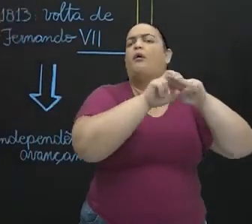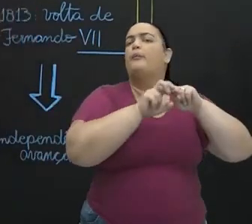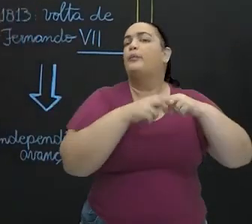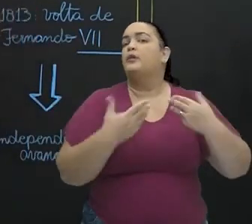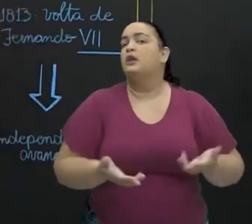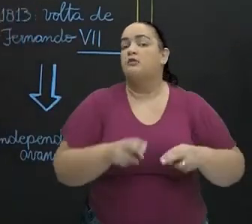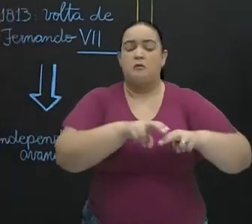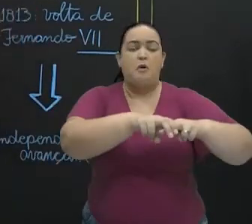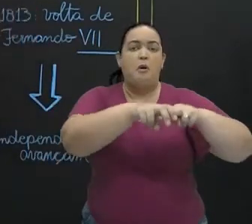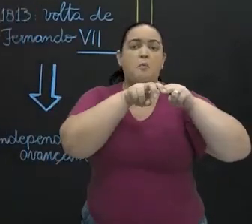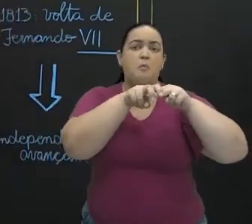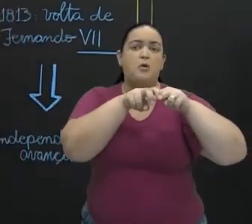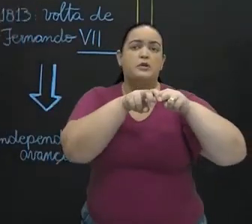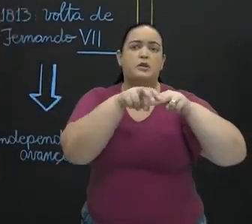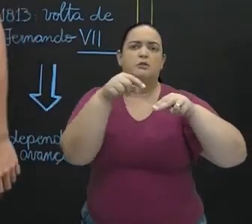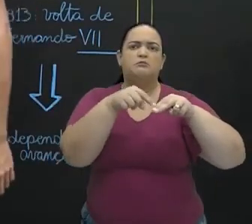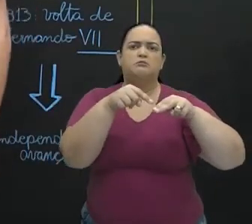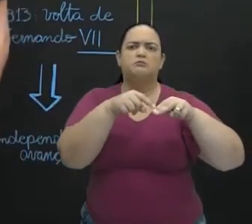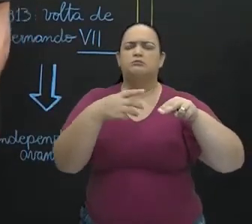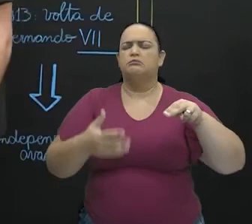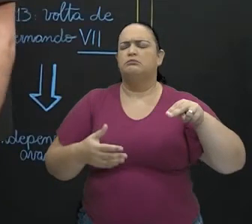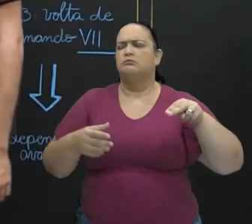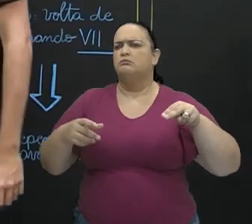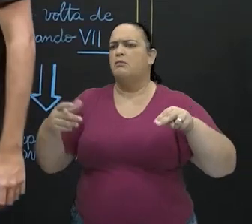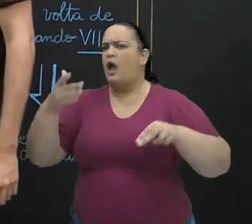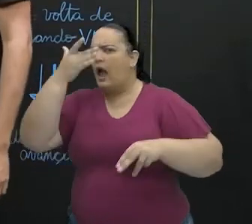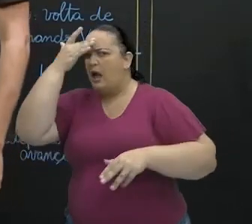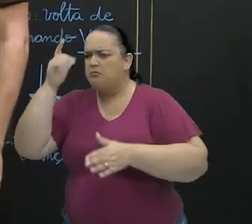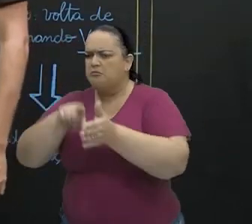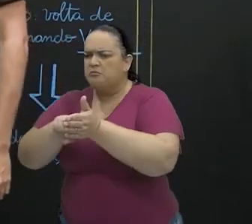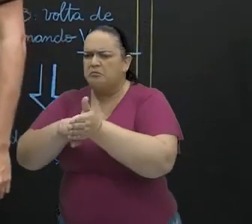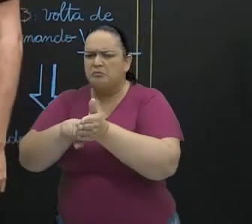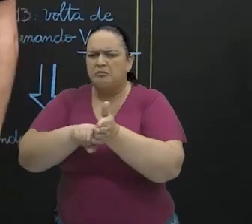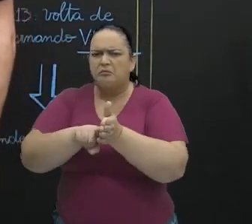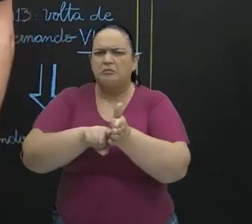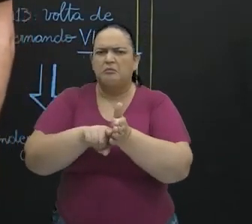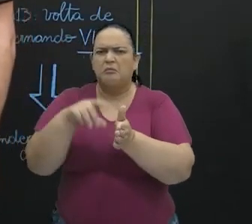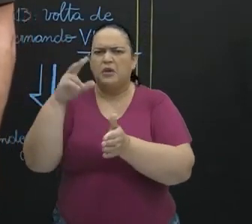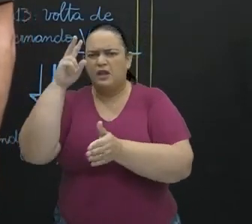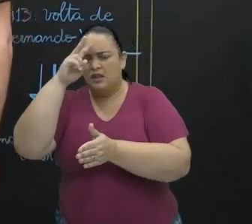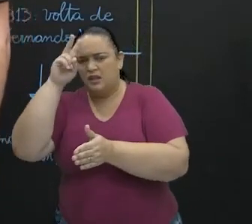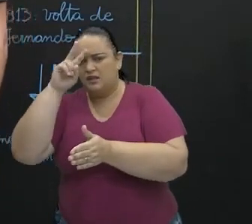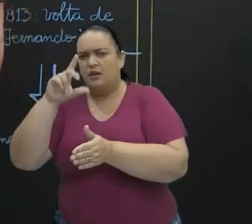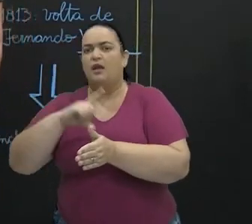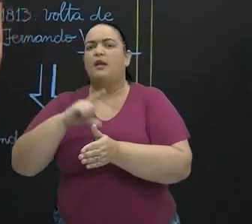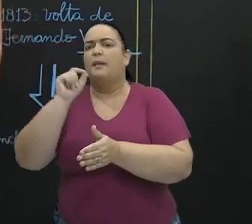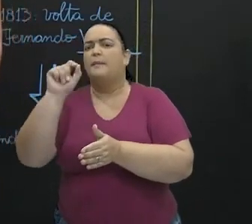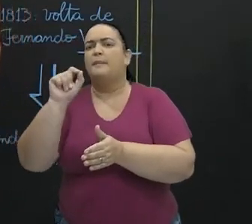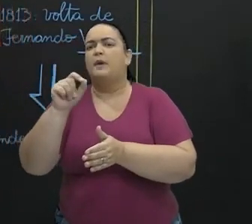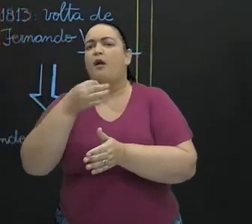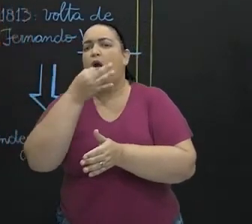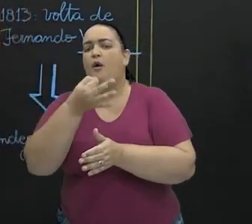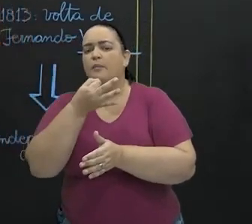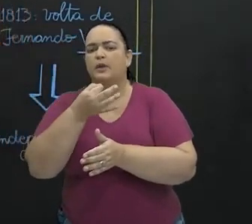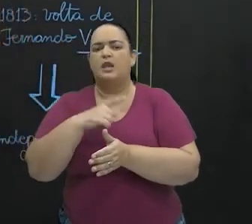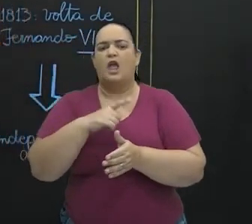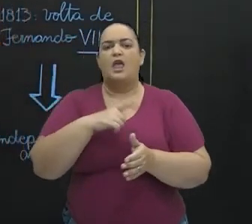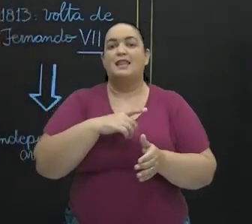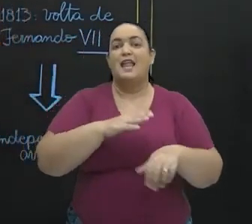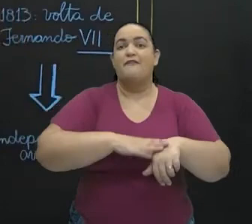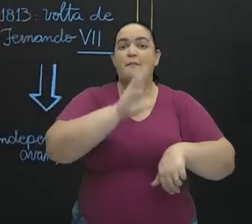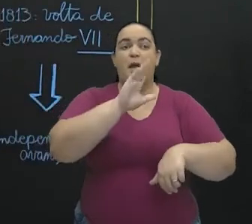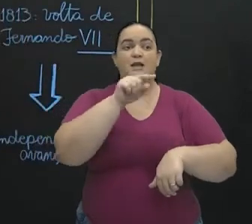que os historiadores apontam para isso é que houve uma briga maior das elites locais na América